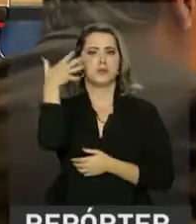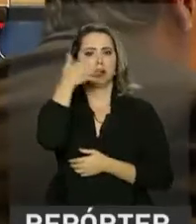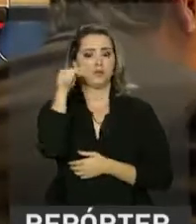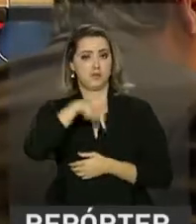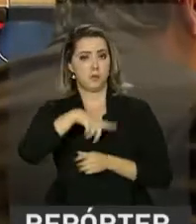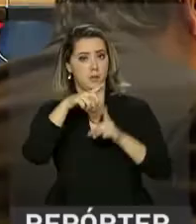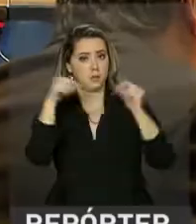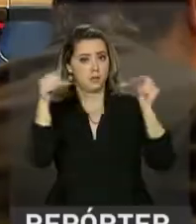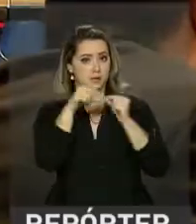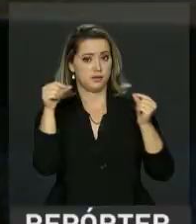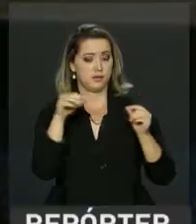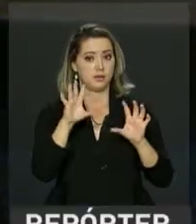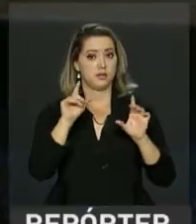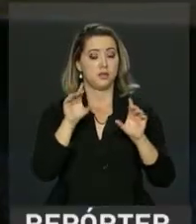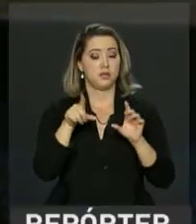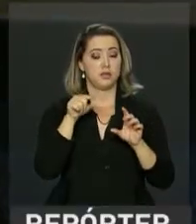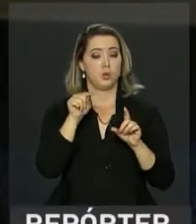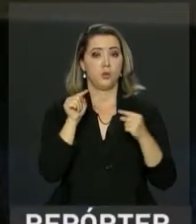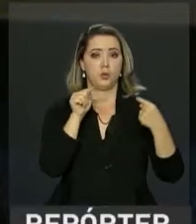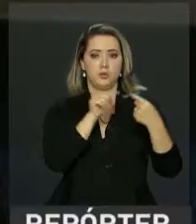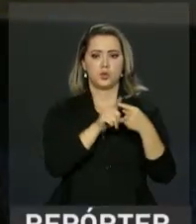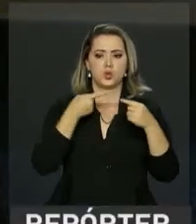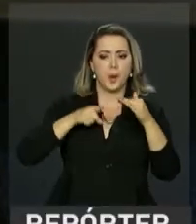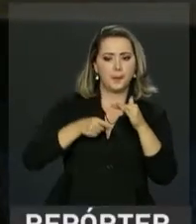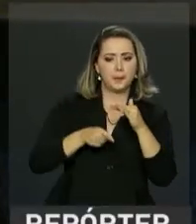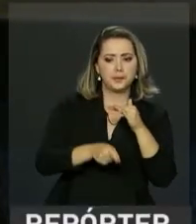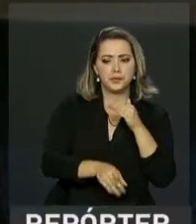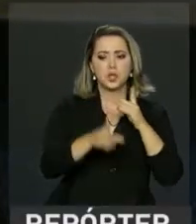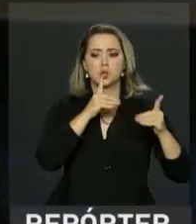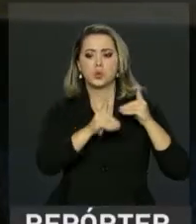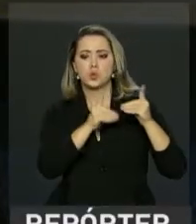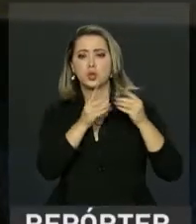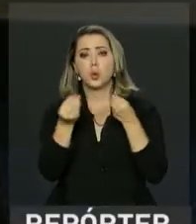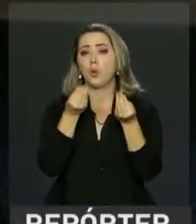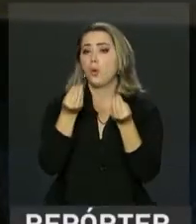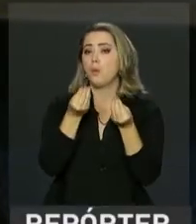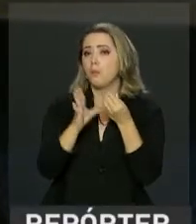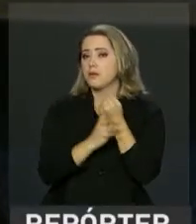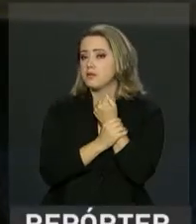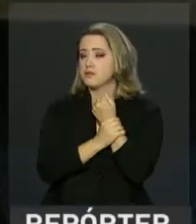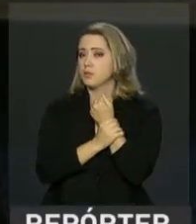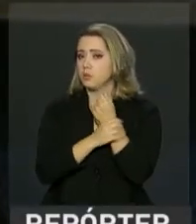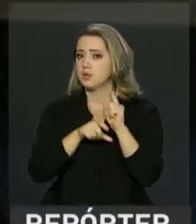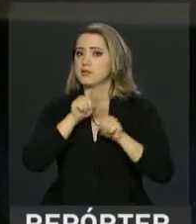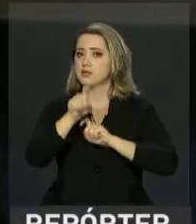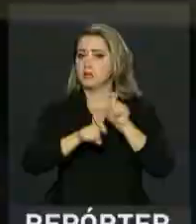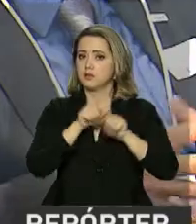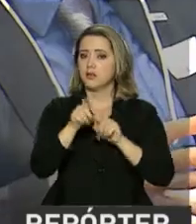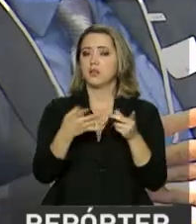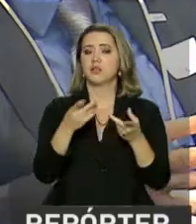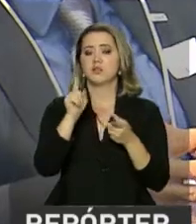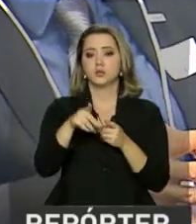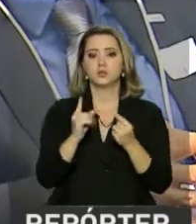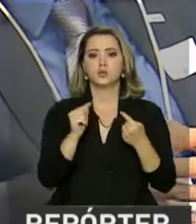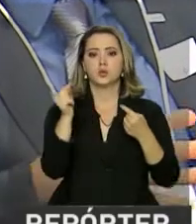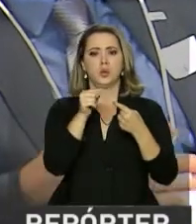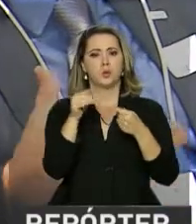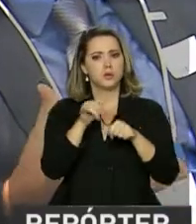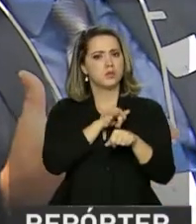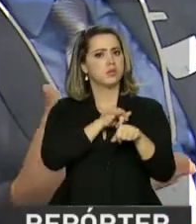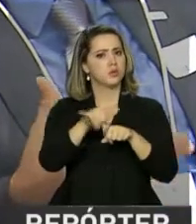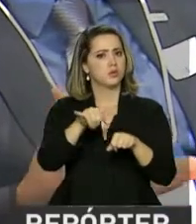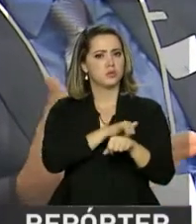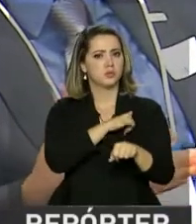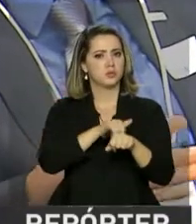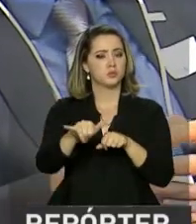Brasília, com o objetivo de aprofundar as discussões sobre a segurança no ambiente virtual, que faz parte de um dos eixos temáticos